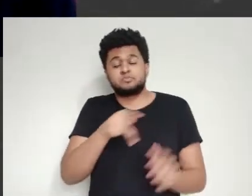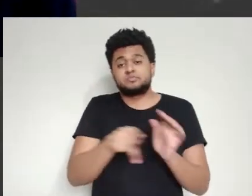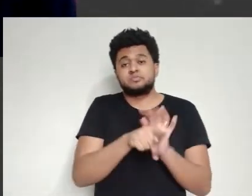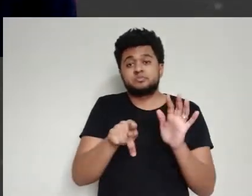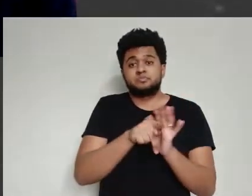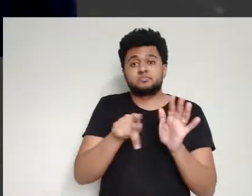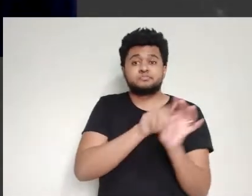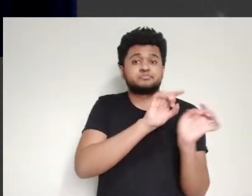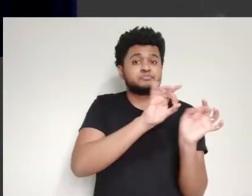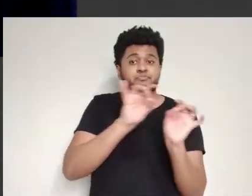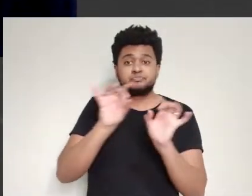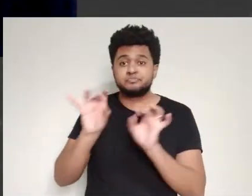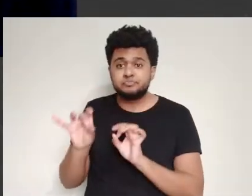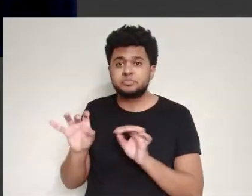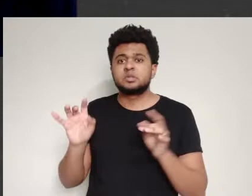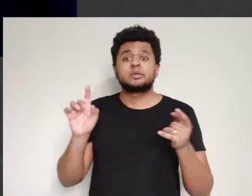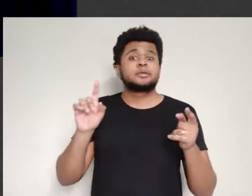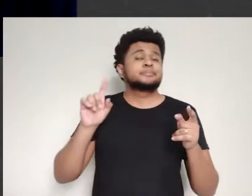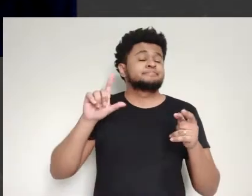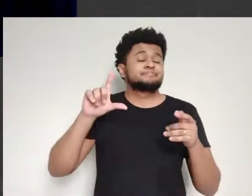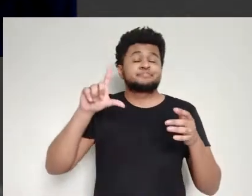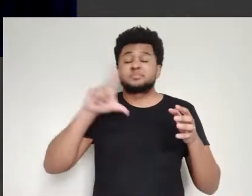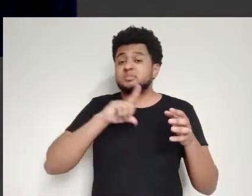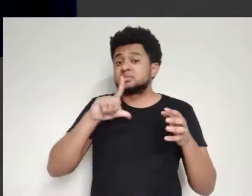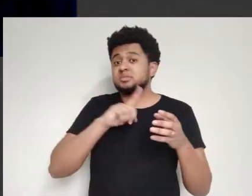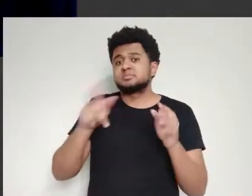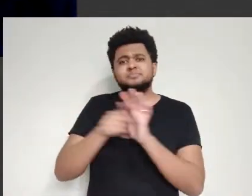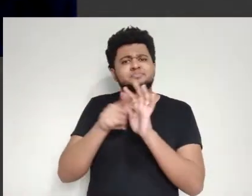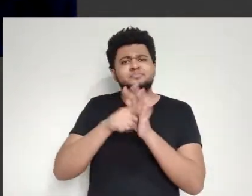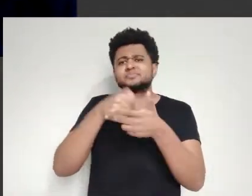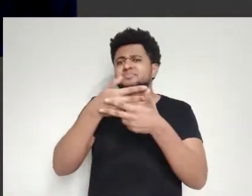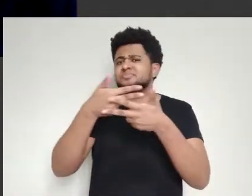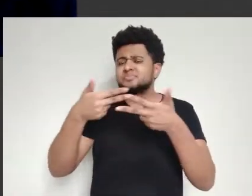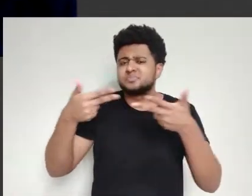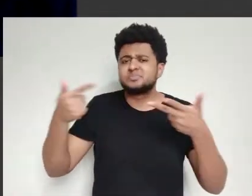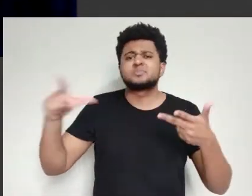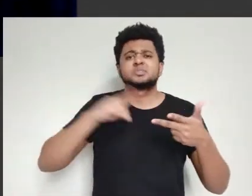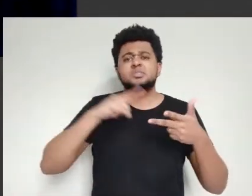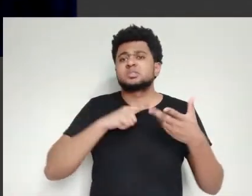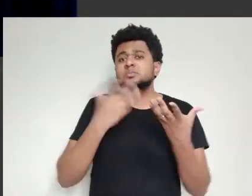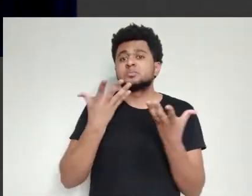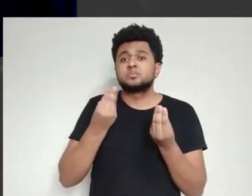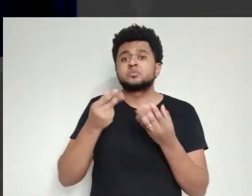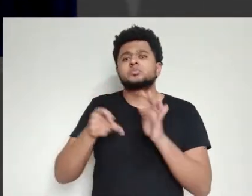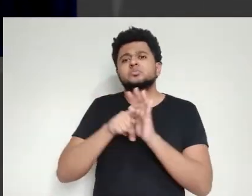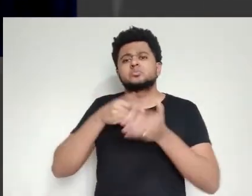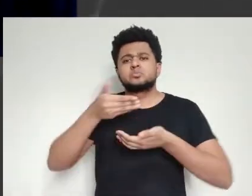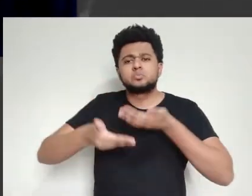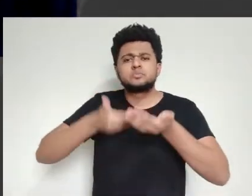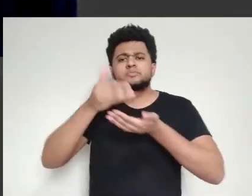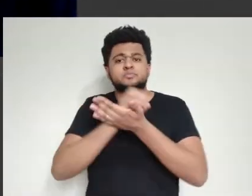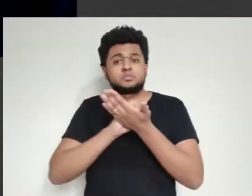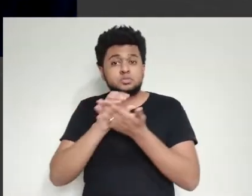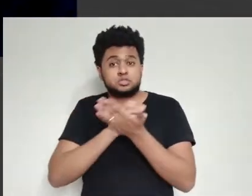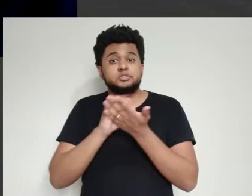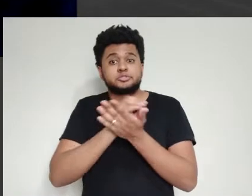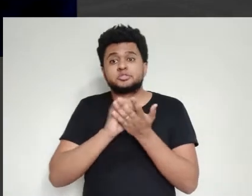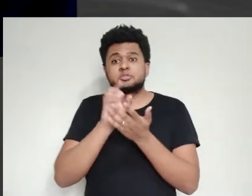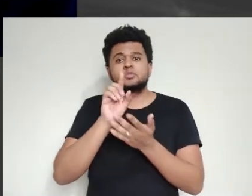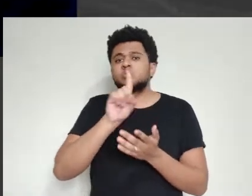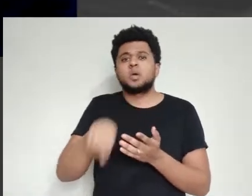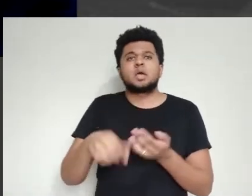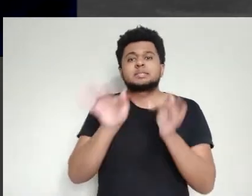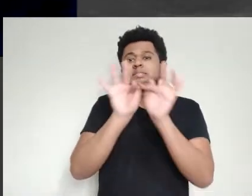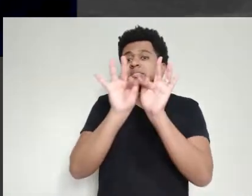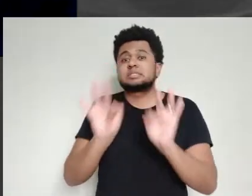disponível, né, no mercado. E um pouco disso se deve a vários fatores que têm a ver muito com